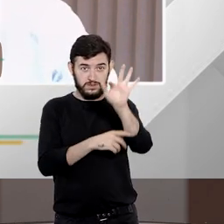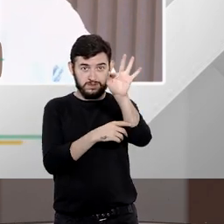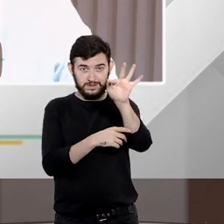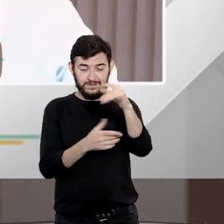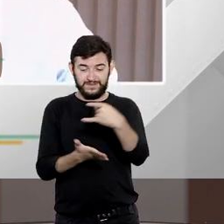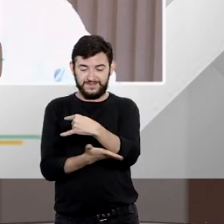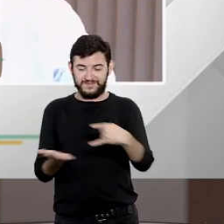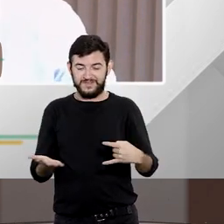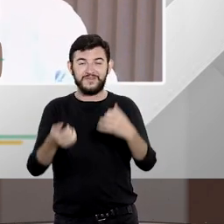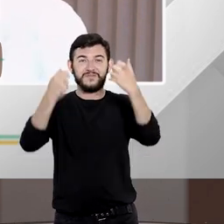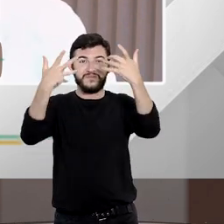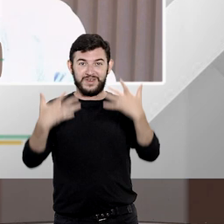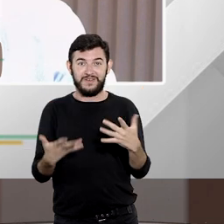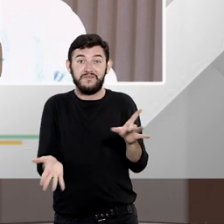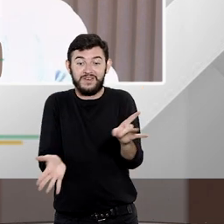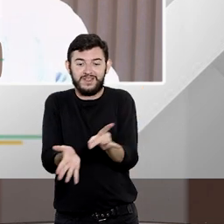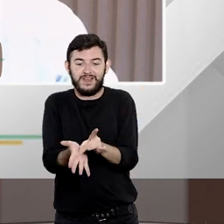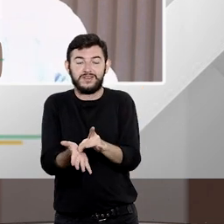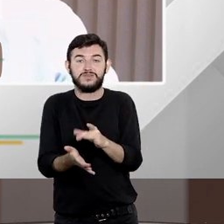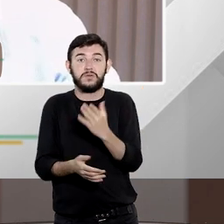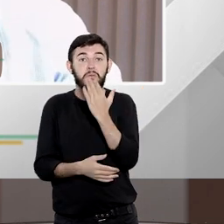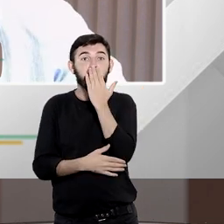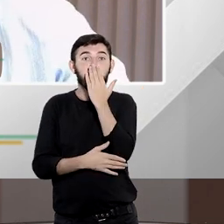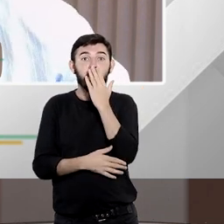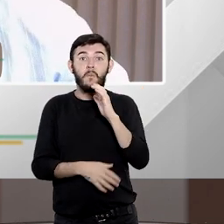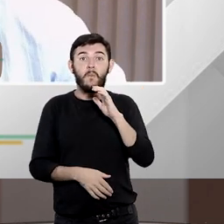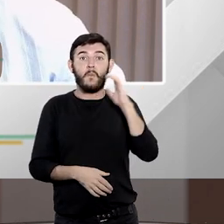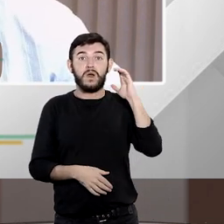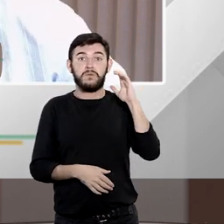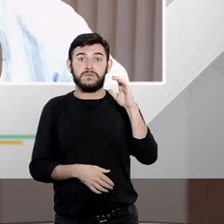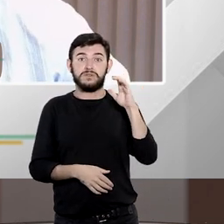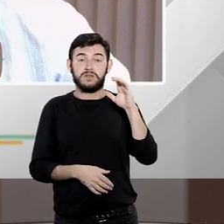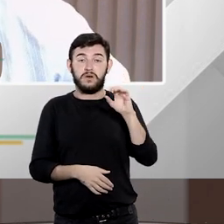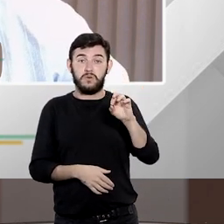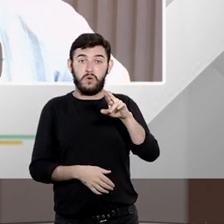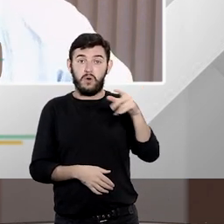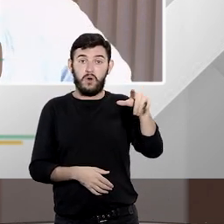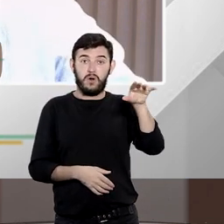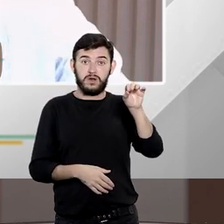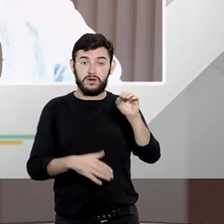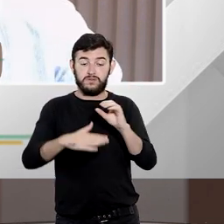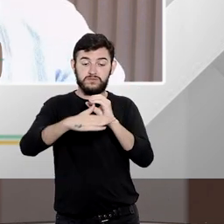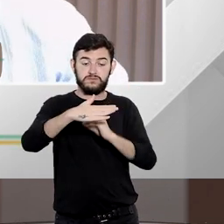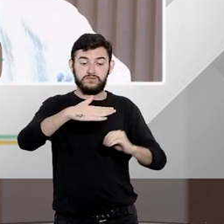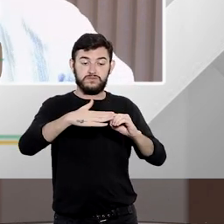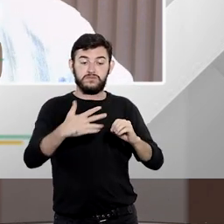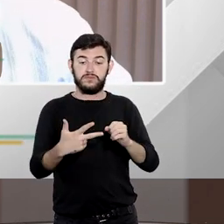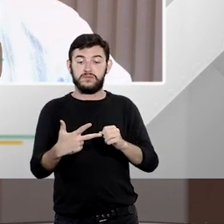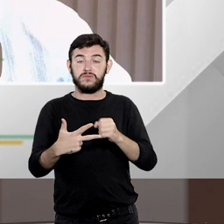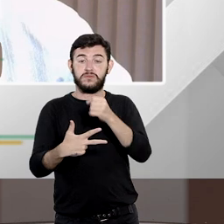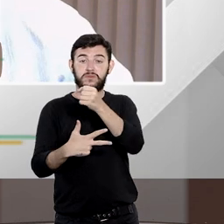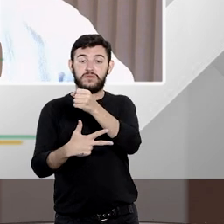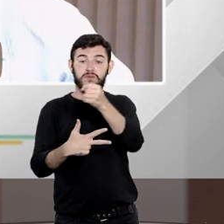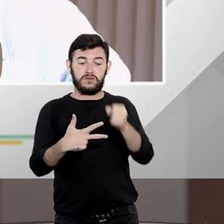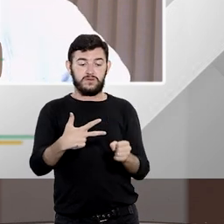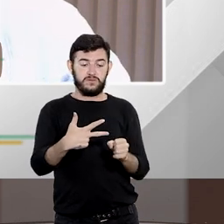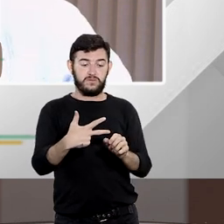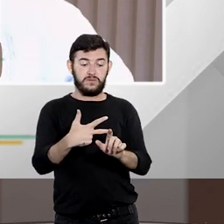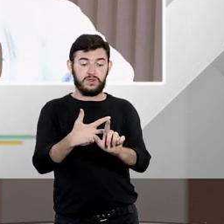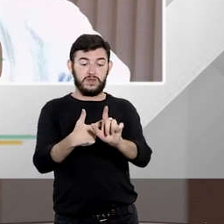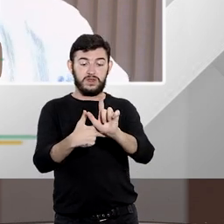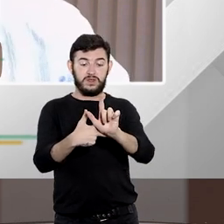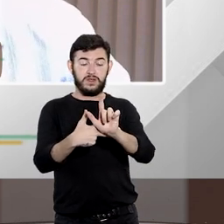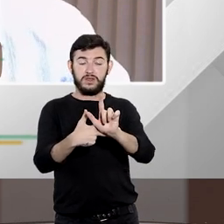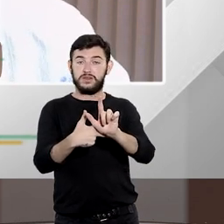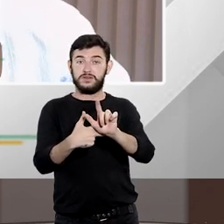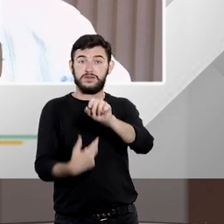existe uma omissão aqui por parte do órgão do poder legislativo que não regulamentou a questão e está